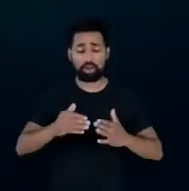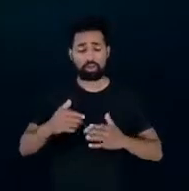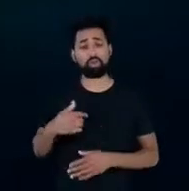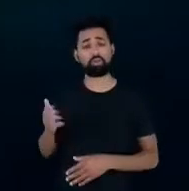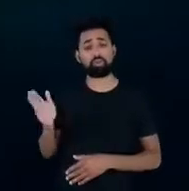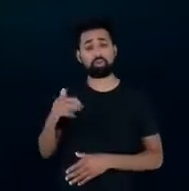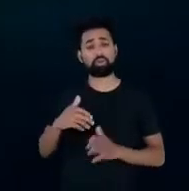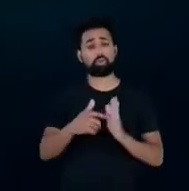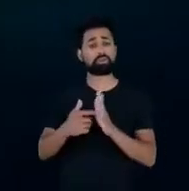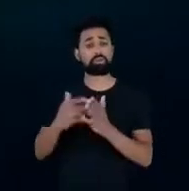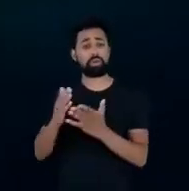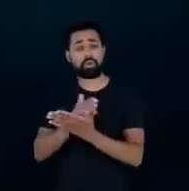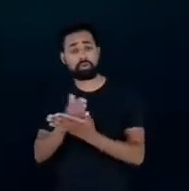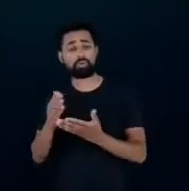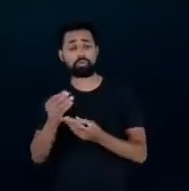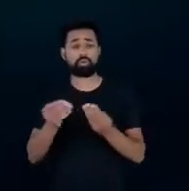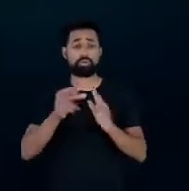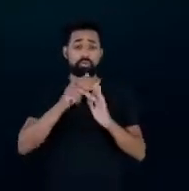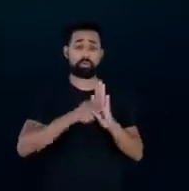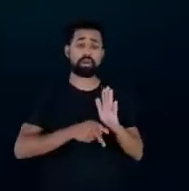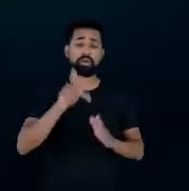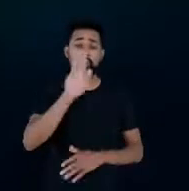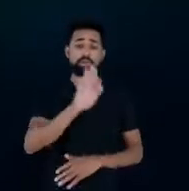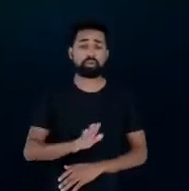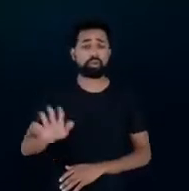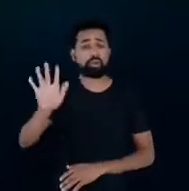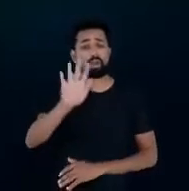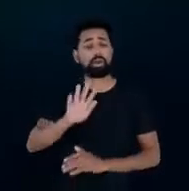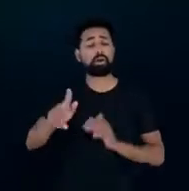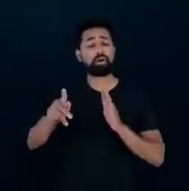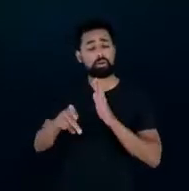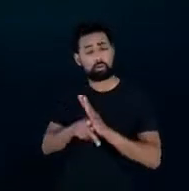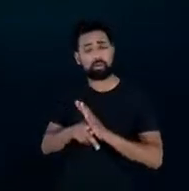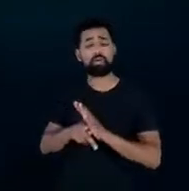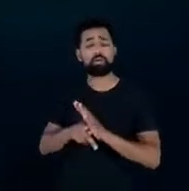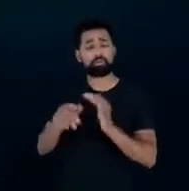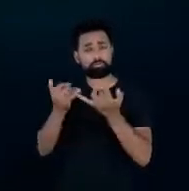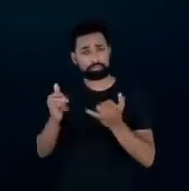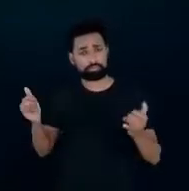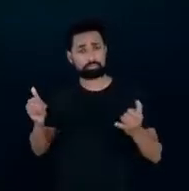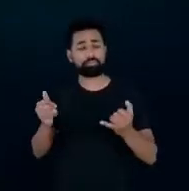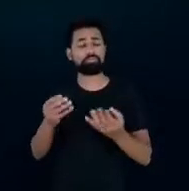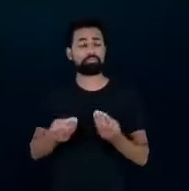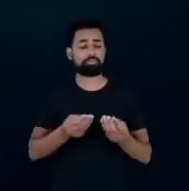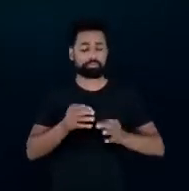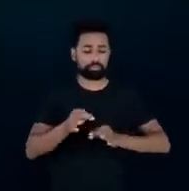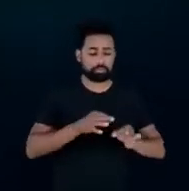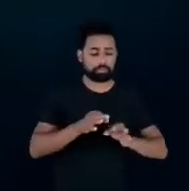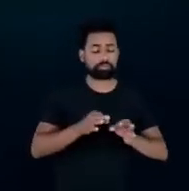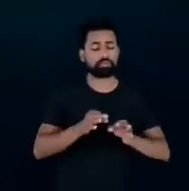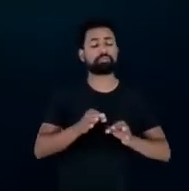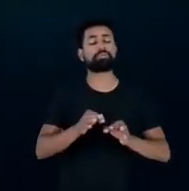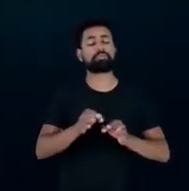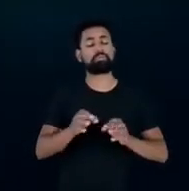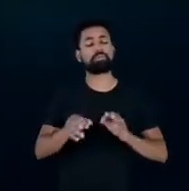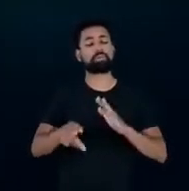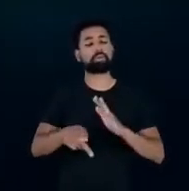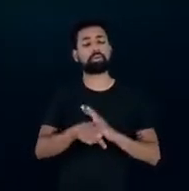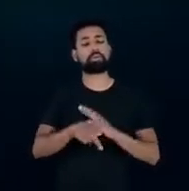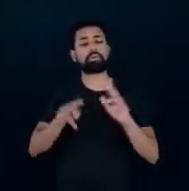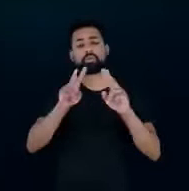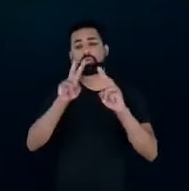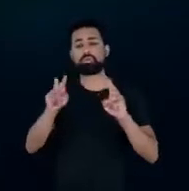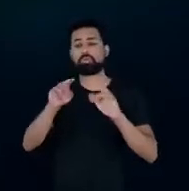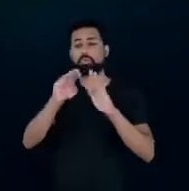o Plano Nacional de Energia, que é a estratégia de longo prazo do setor energético, formulada sobre as diretrizes do